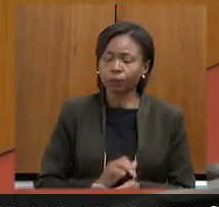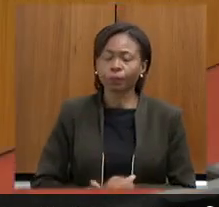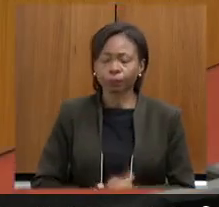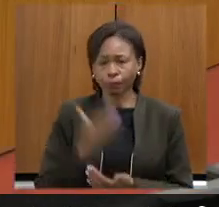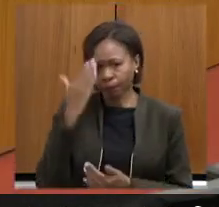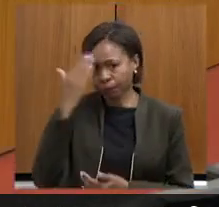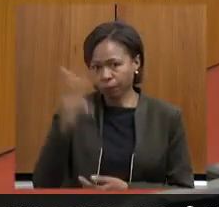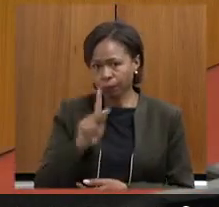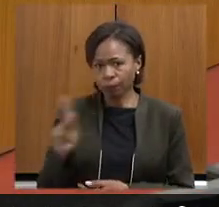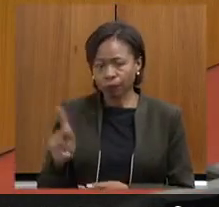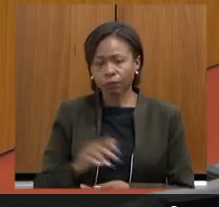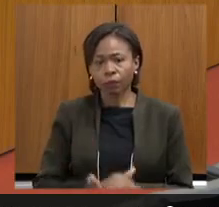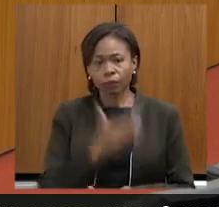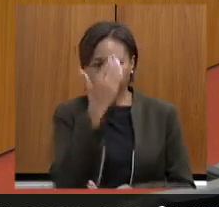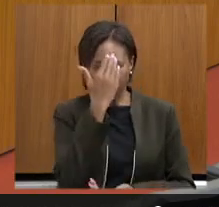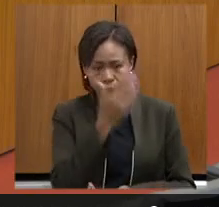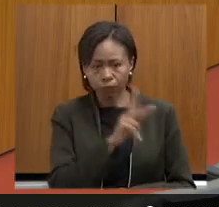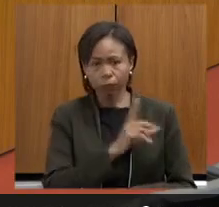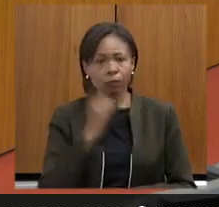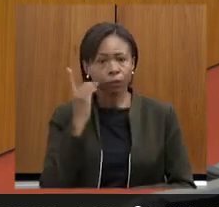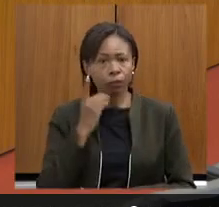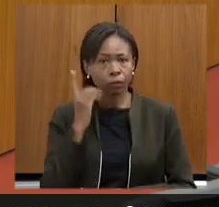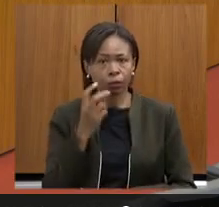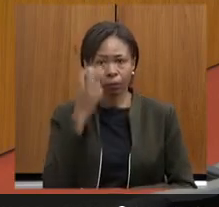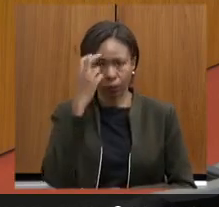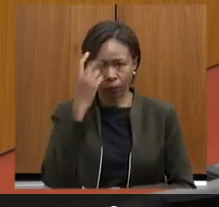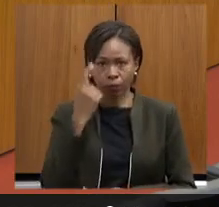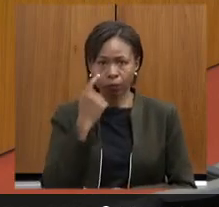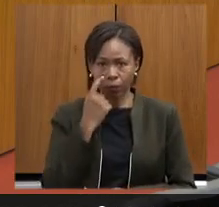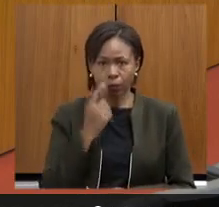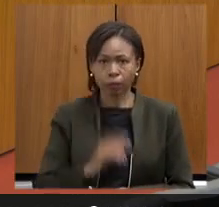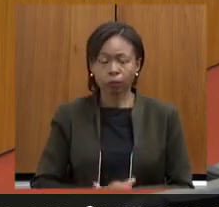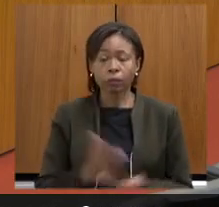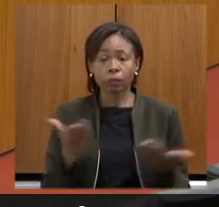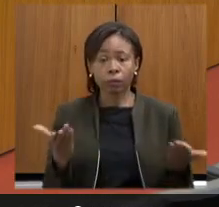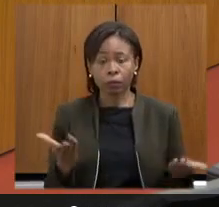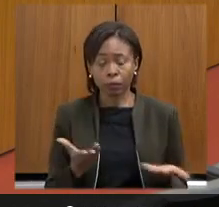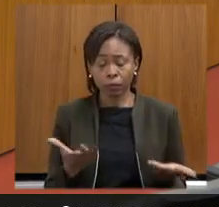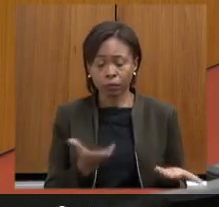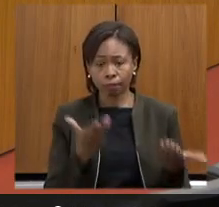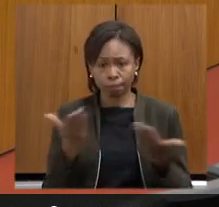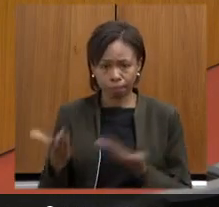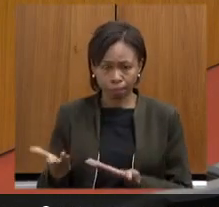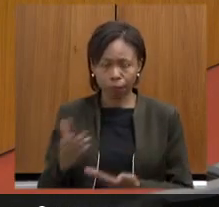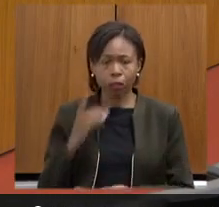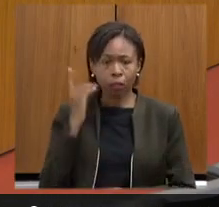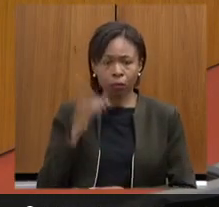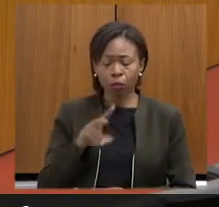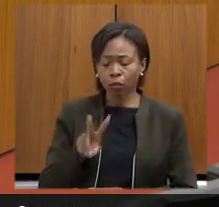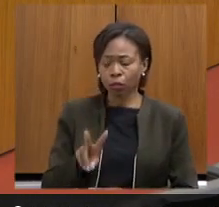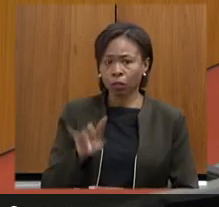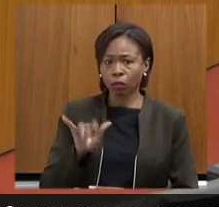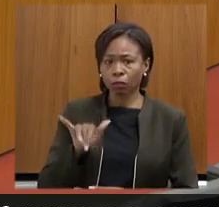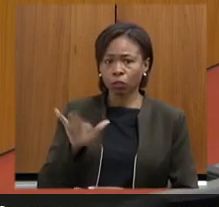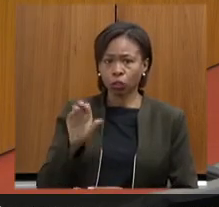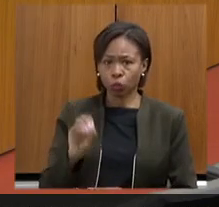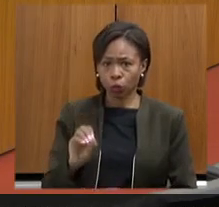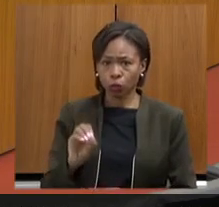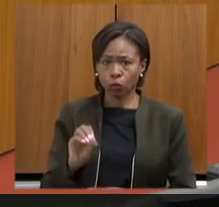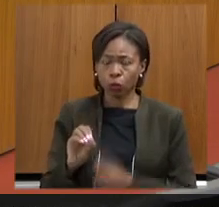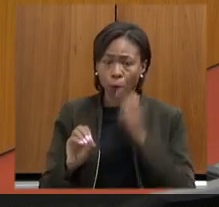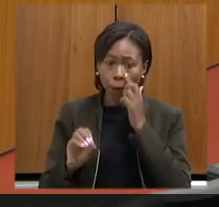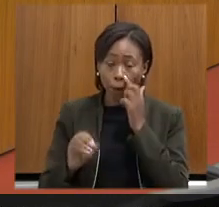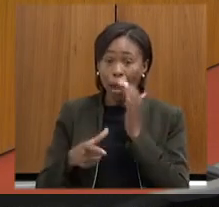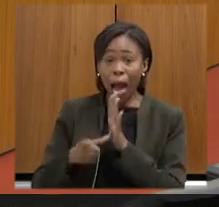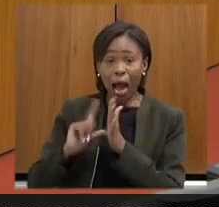muito obrigado deputado Zé Guilherme eu passo a palavra aqui deputado Virgílio Guimarães estava conosco